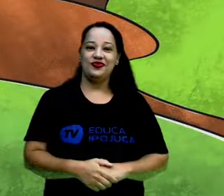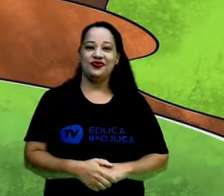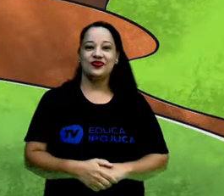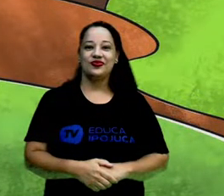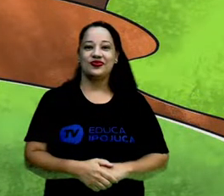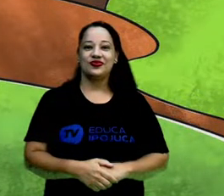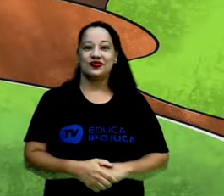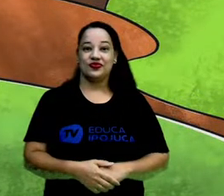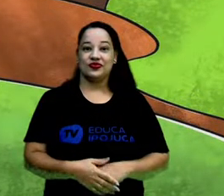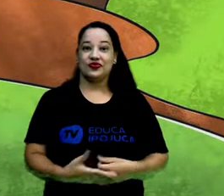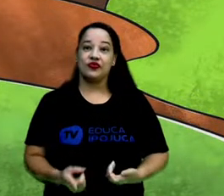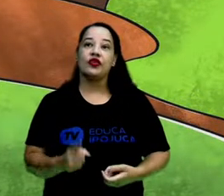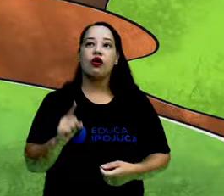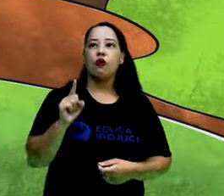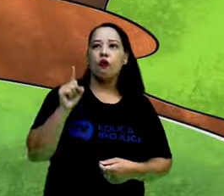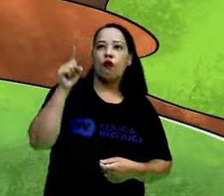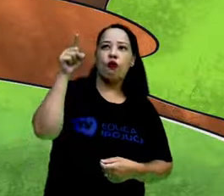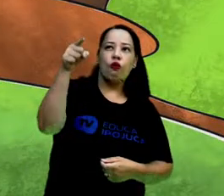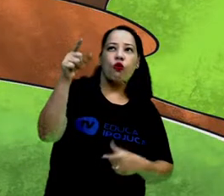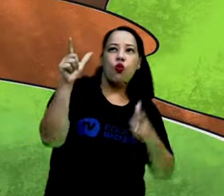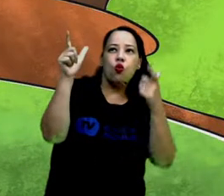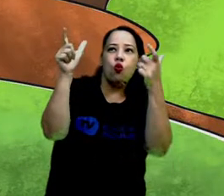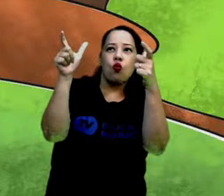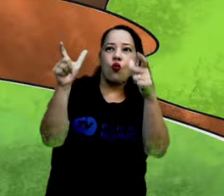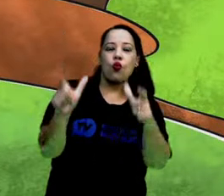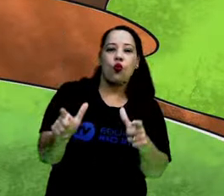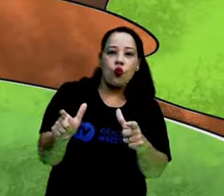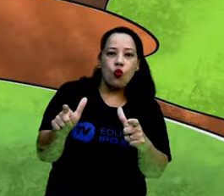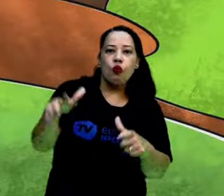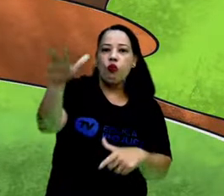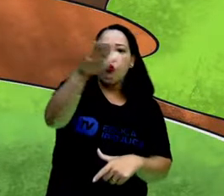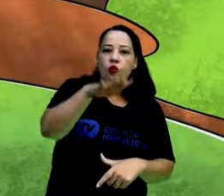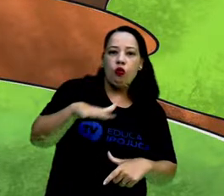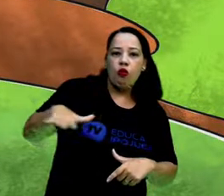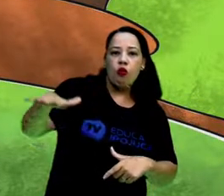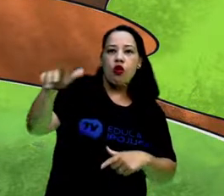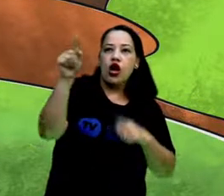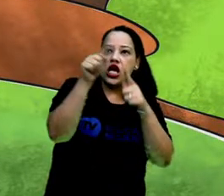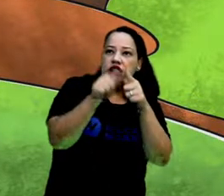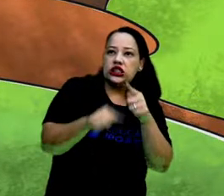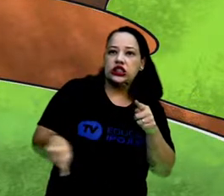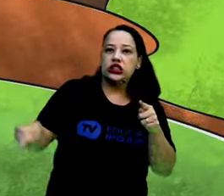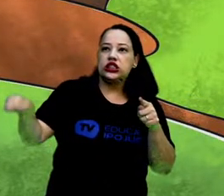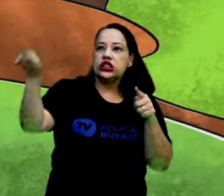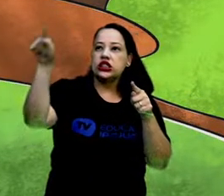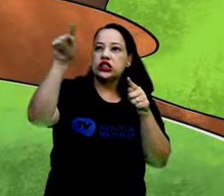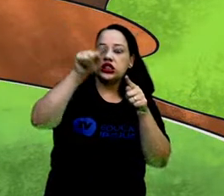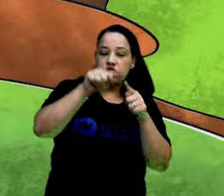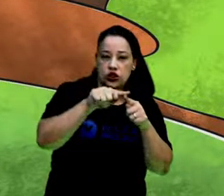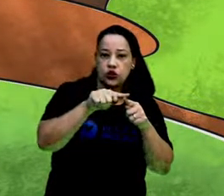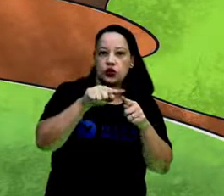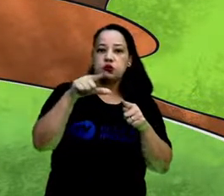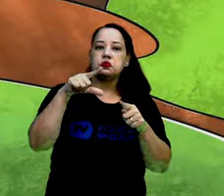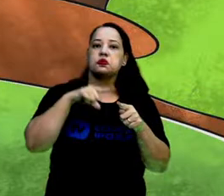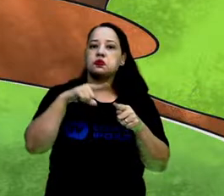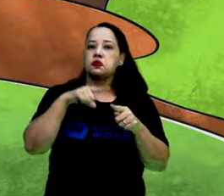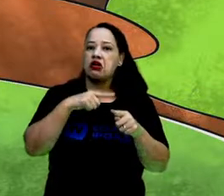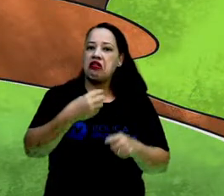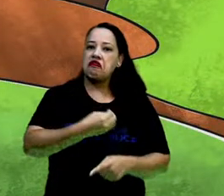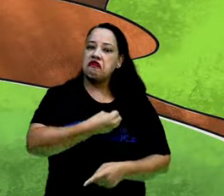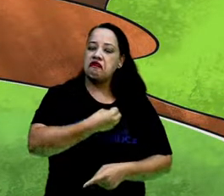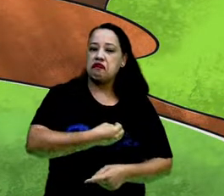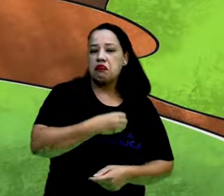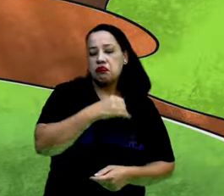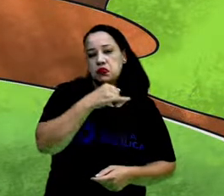Lá na terra dos círculos, num universo muito distante, vivia um círculo todo sem